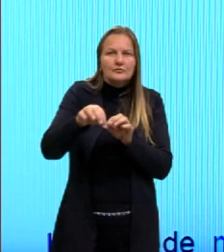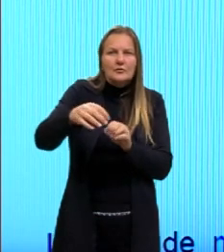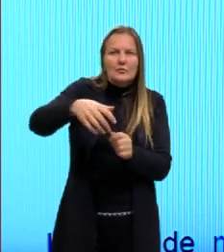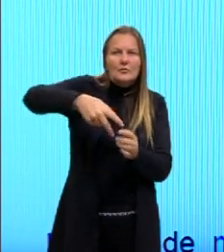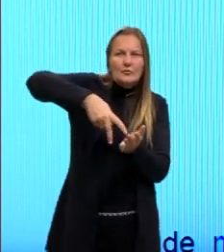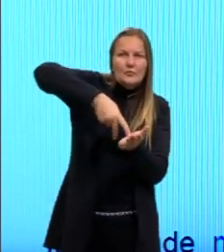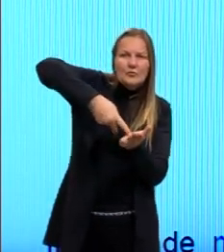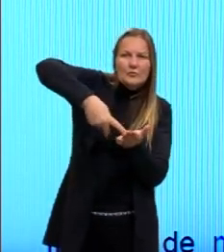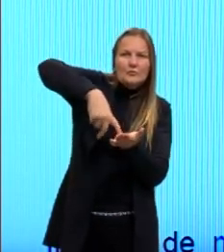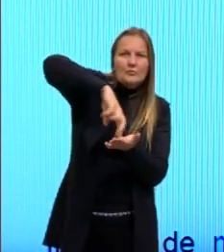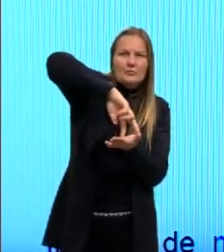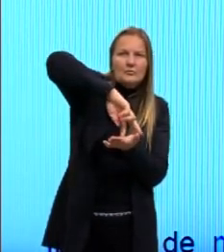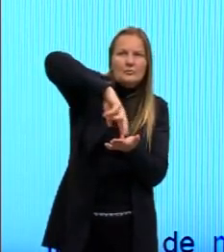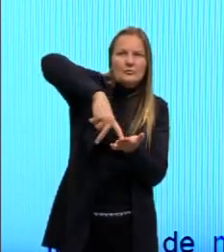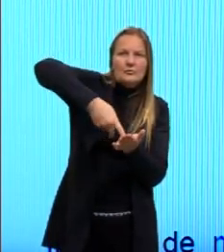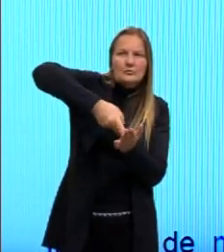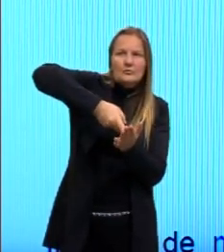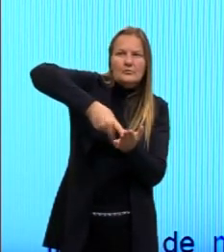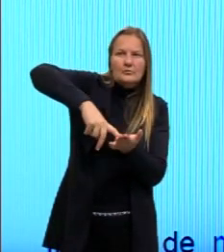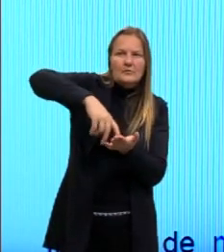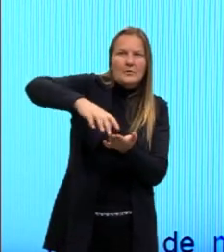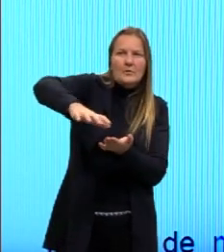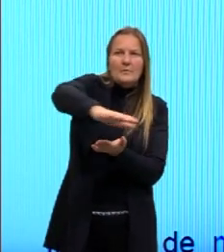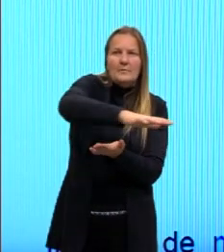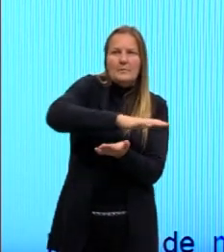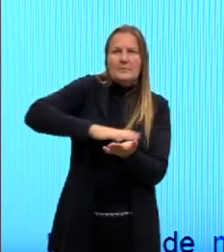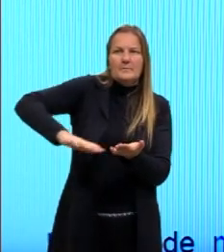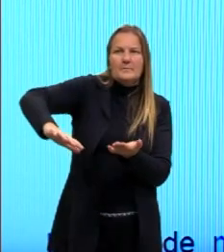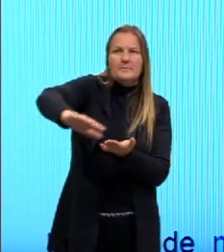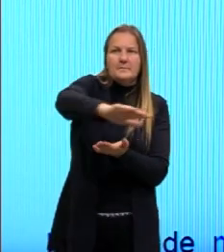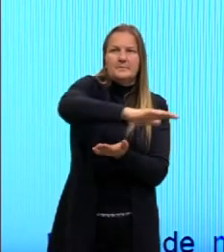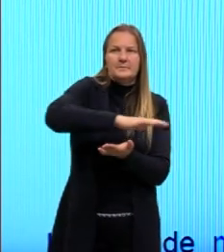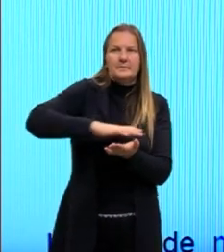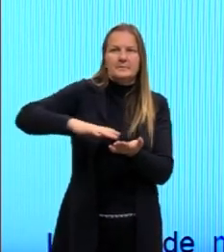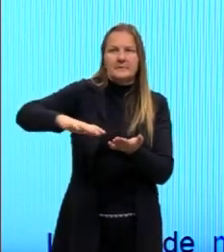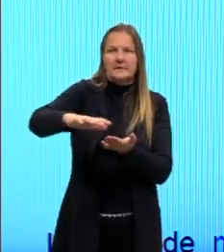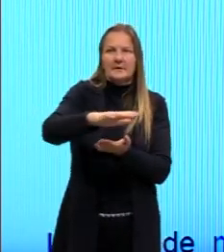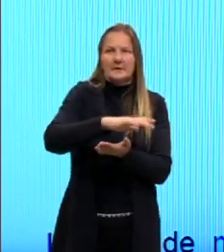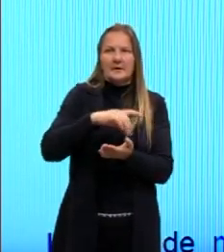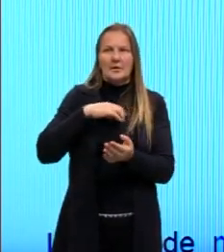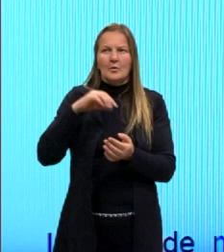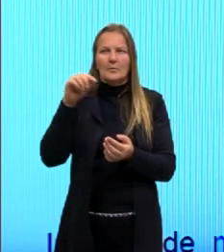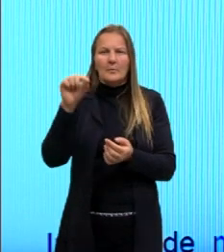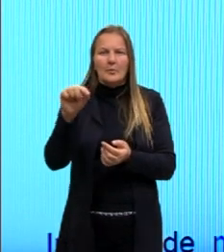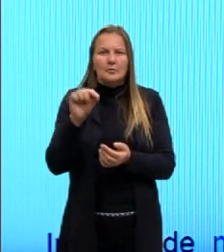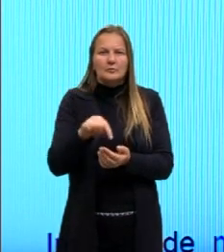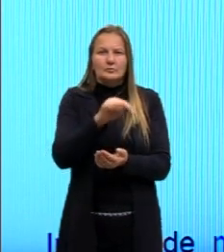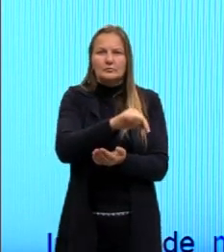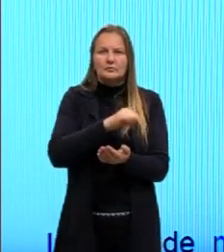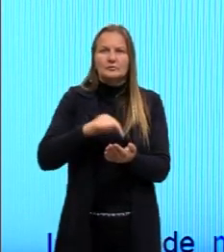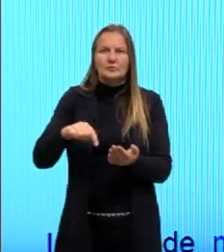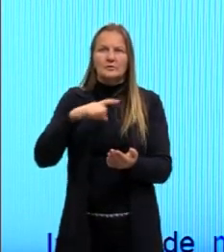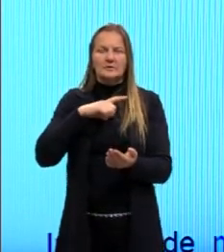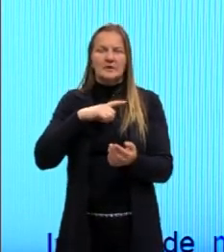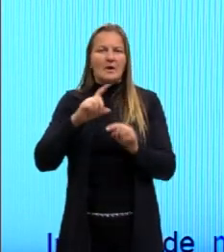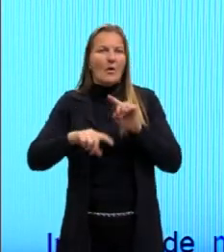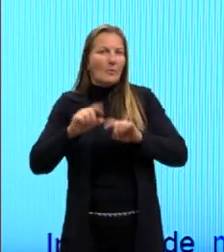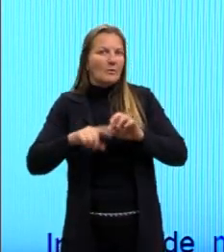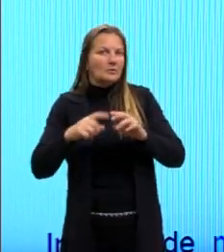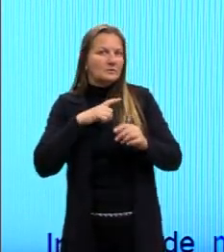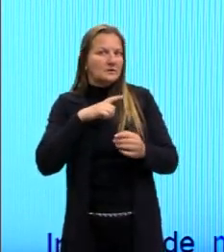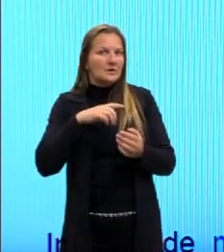aqui, parecendo que ele está girando e vai mostrar esses pontinhos aqui. e vai dizer, ó, aqui tem alguma coisa,